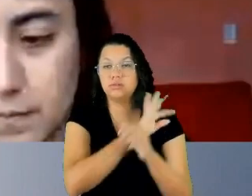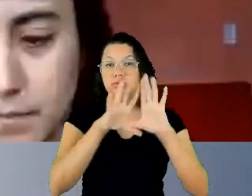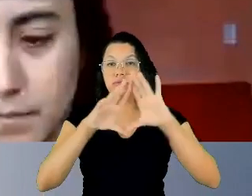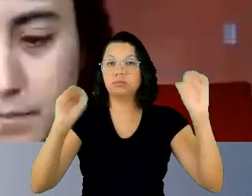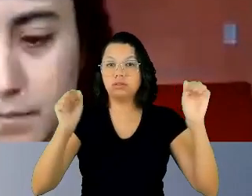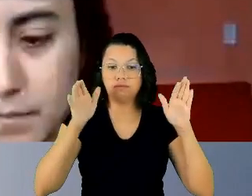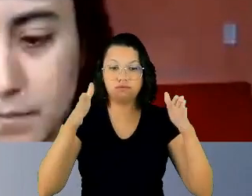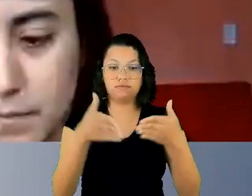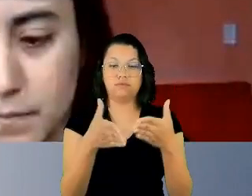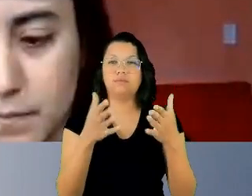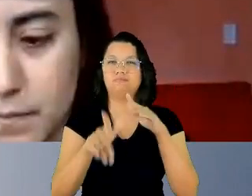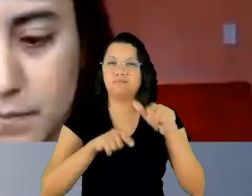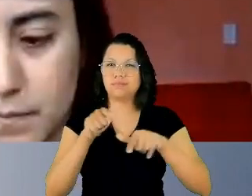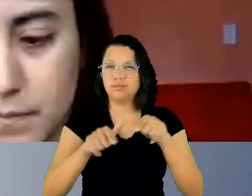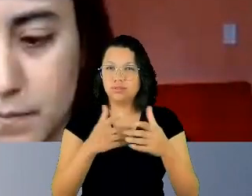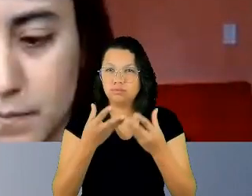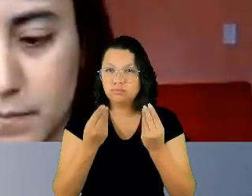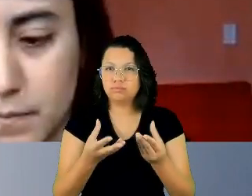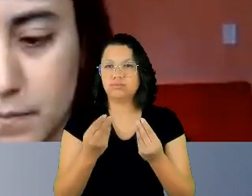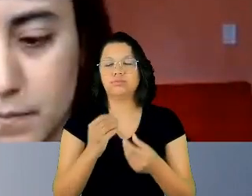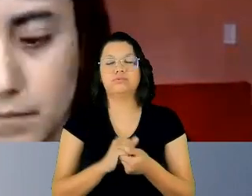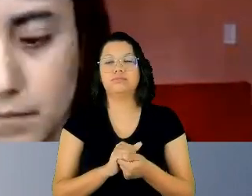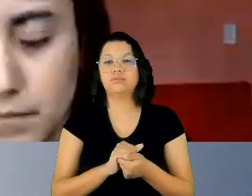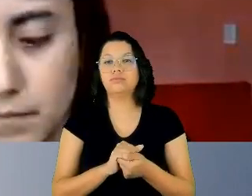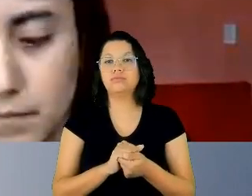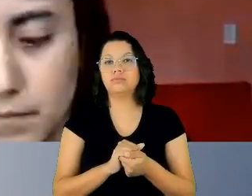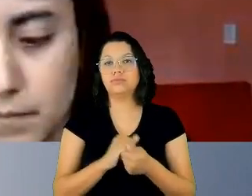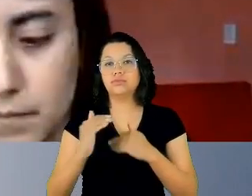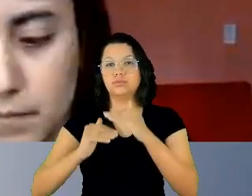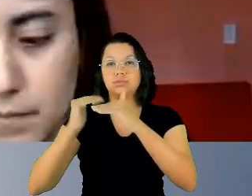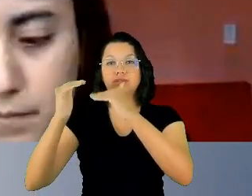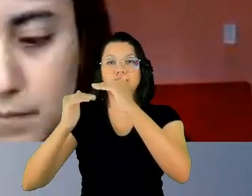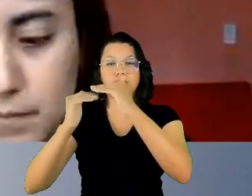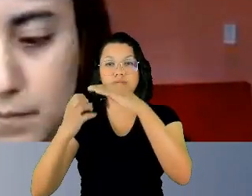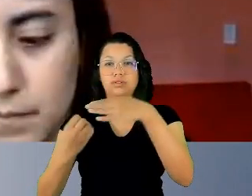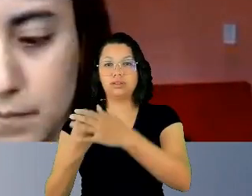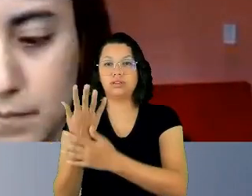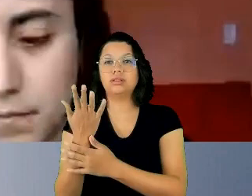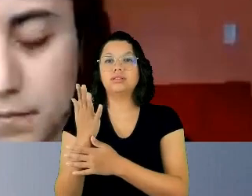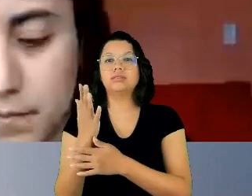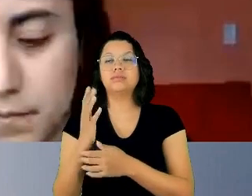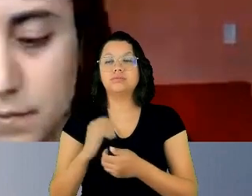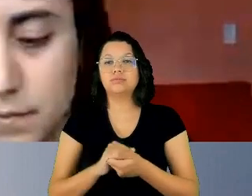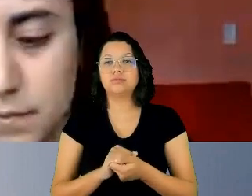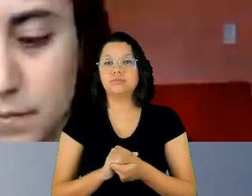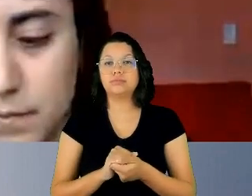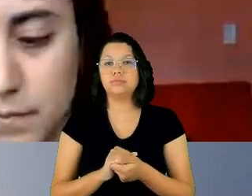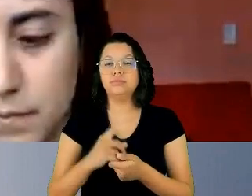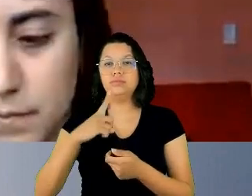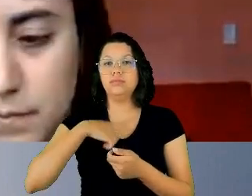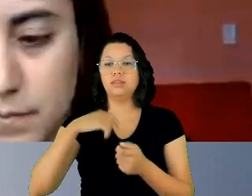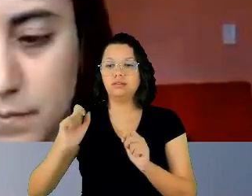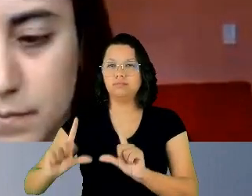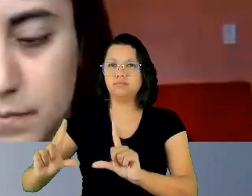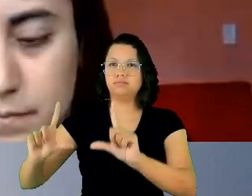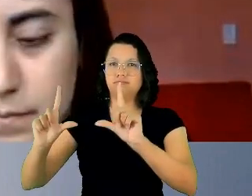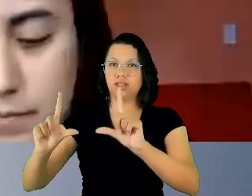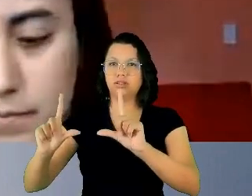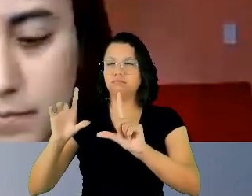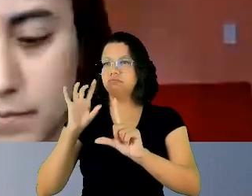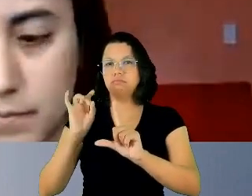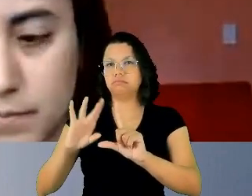dedicou bastante ao desenvolvimento e à elaboração de uma página que fosse não somente